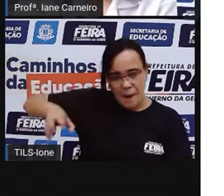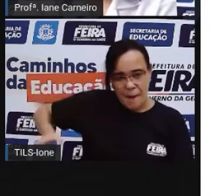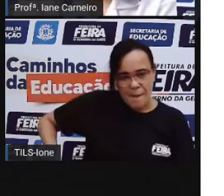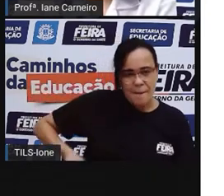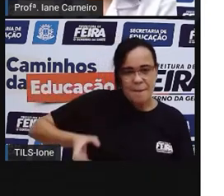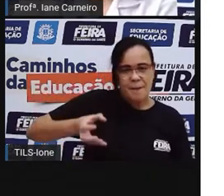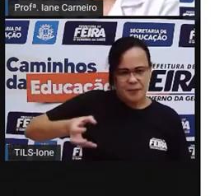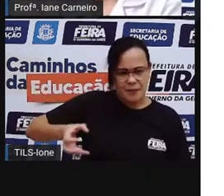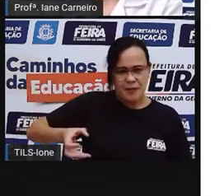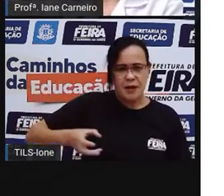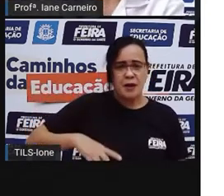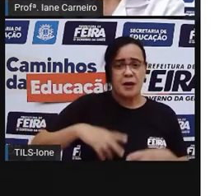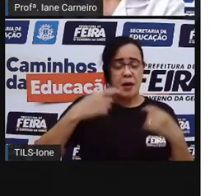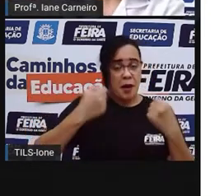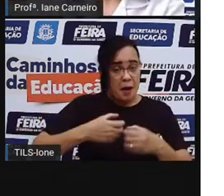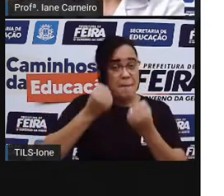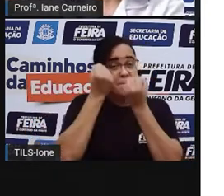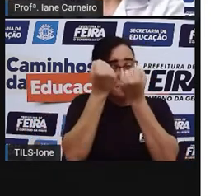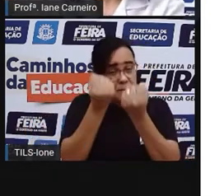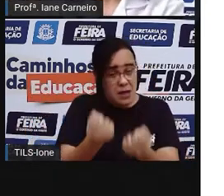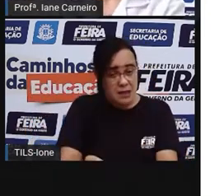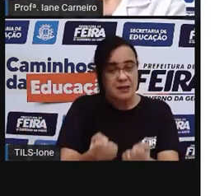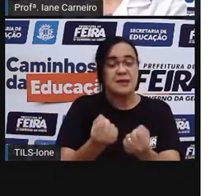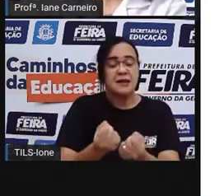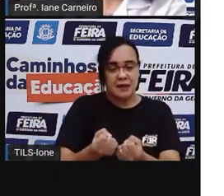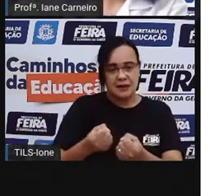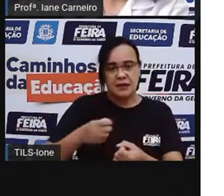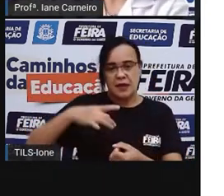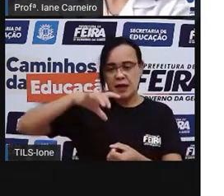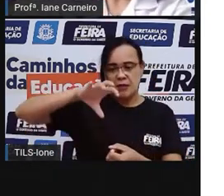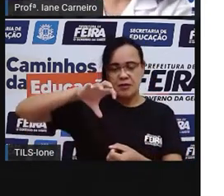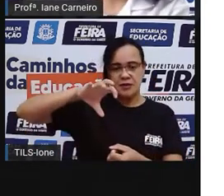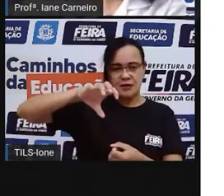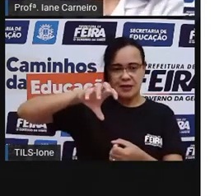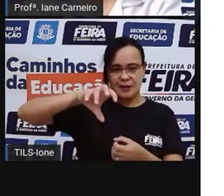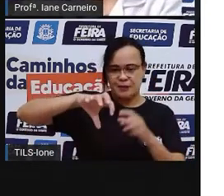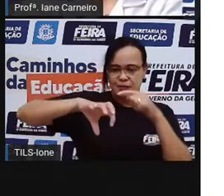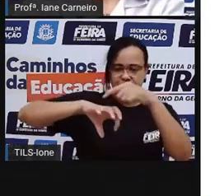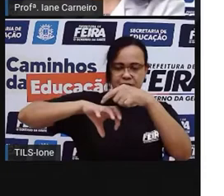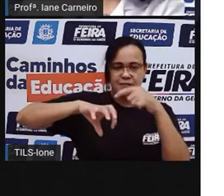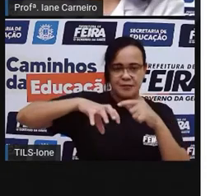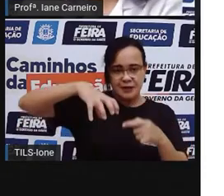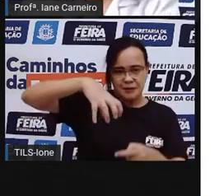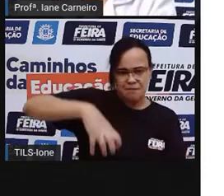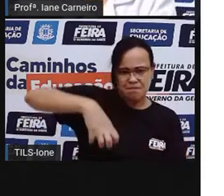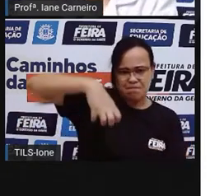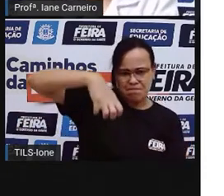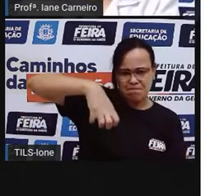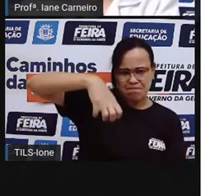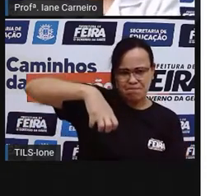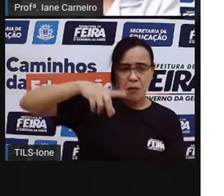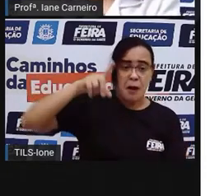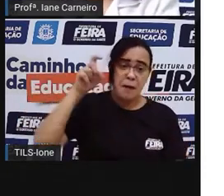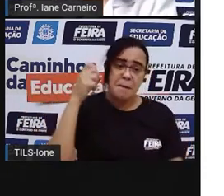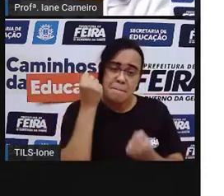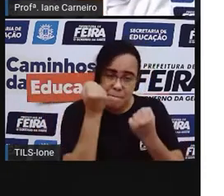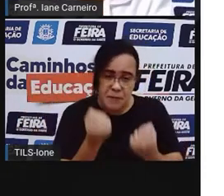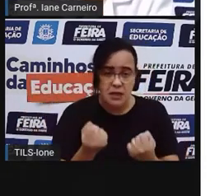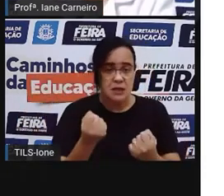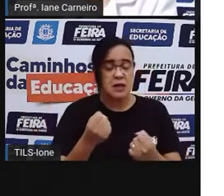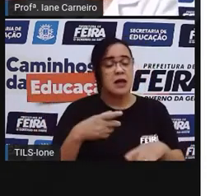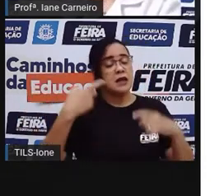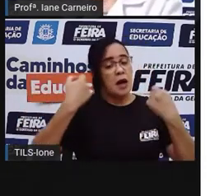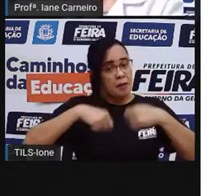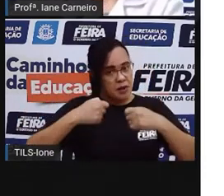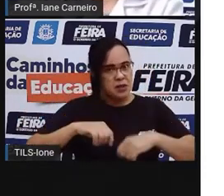tem esses buraquinhos que é onde a encaixa os dedos para poder jogar no boliche. E ela é bem pesada. E aí tem que ter uma habilidade